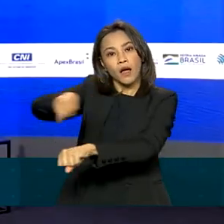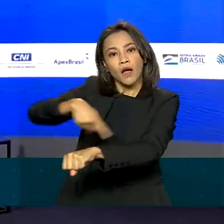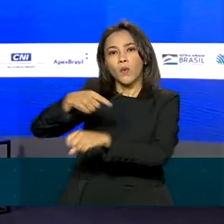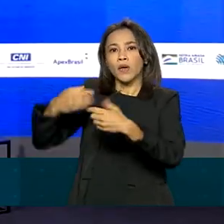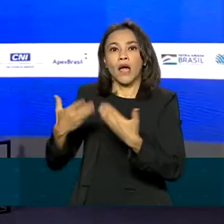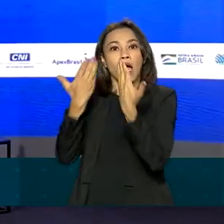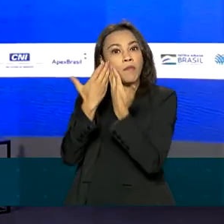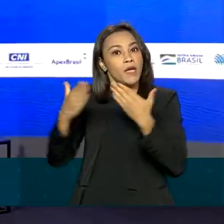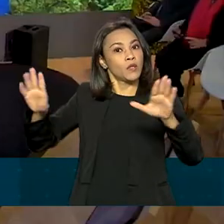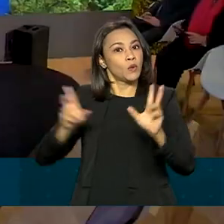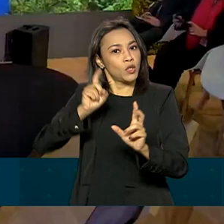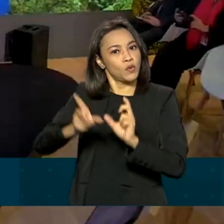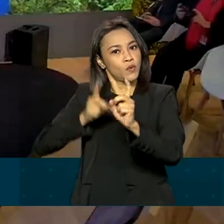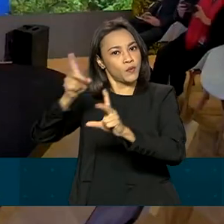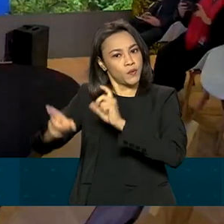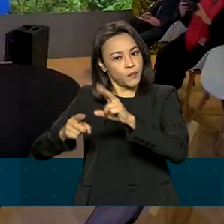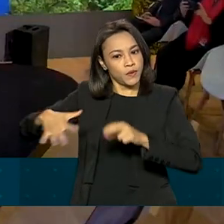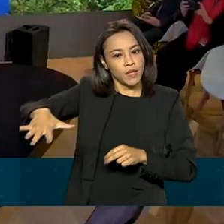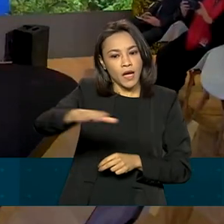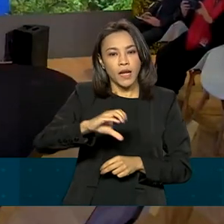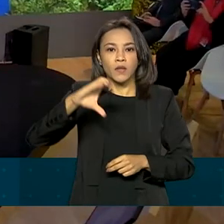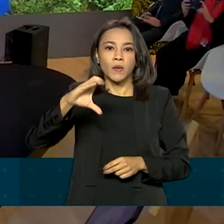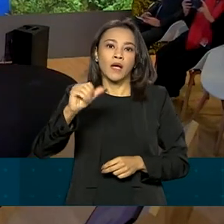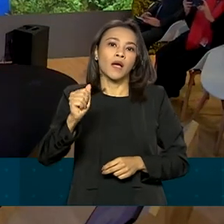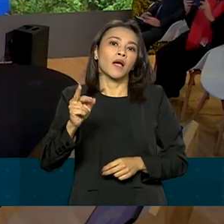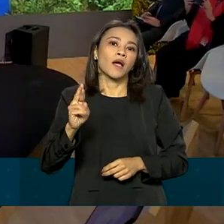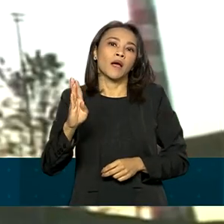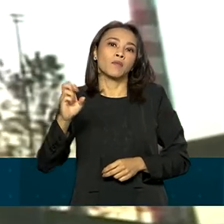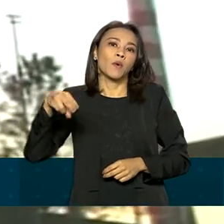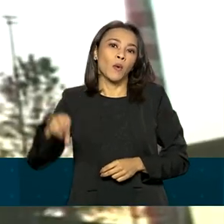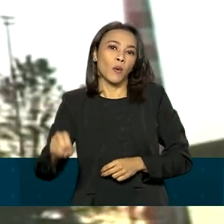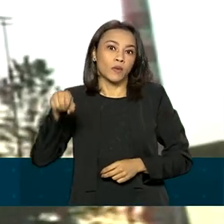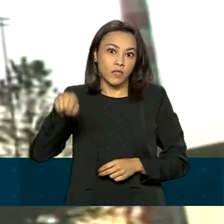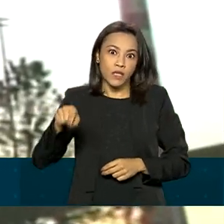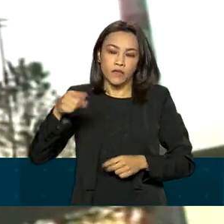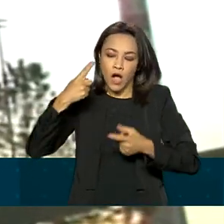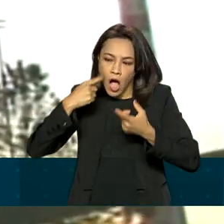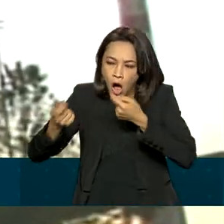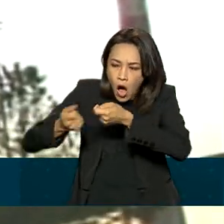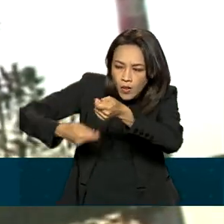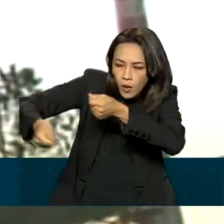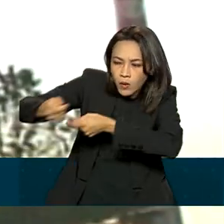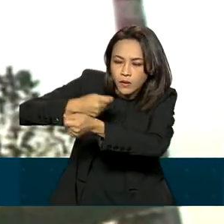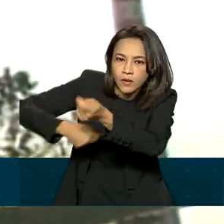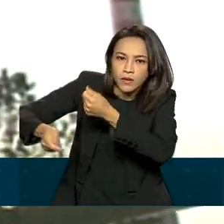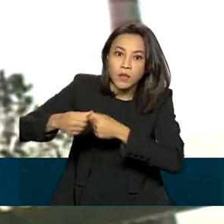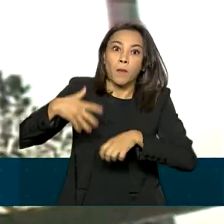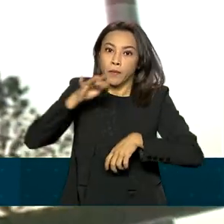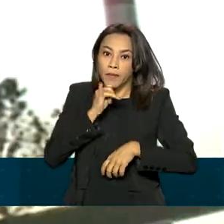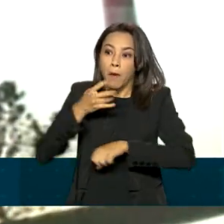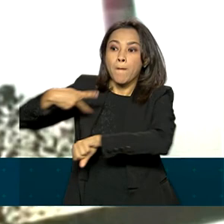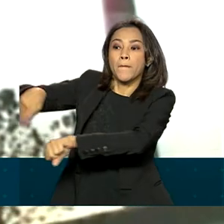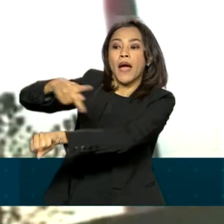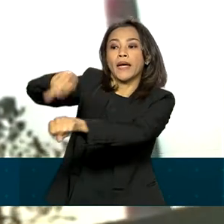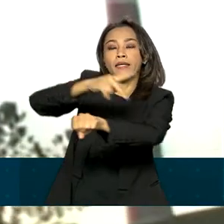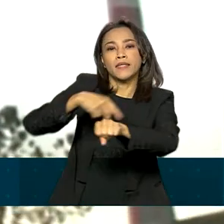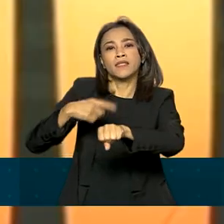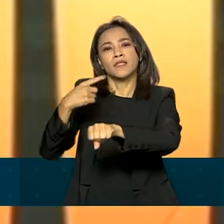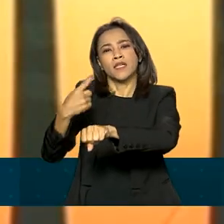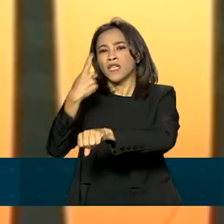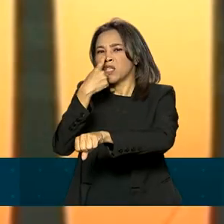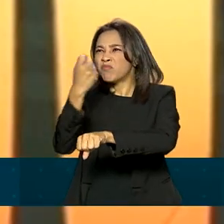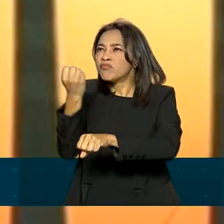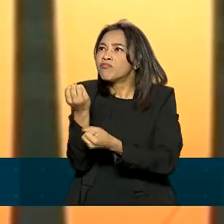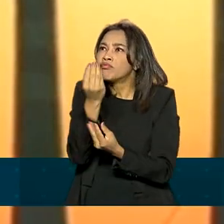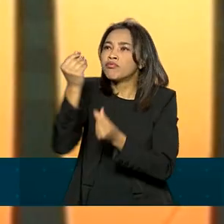mercado global de carbono esteve no centro das negociações. O mecanismo permite que nações que poluem menos o meio ambiente